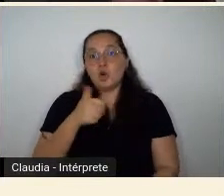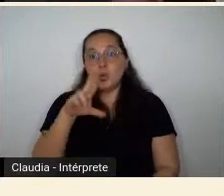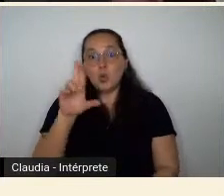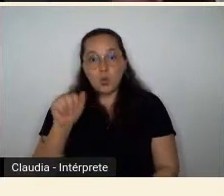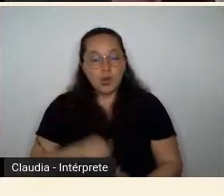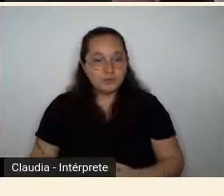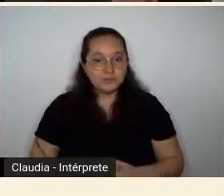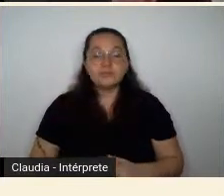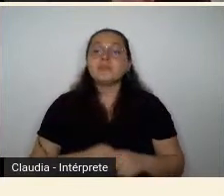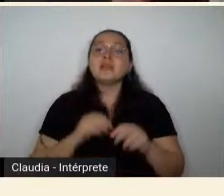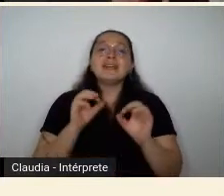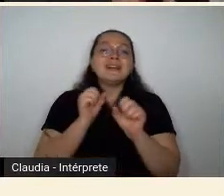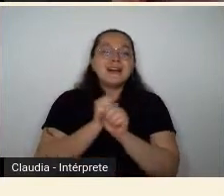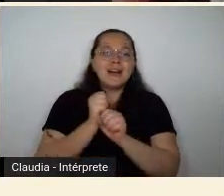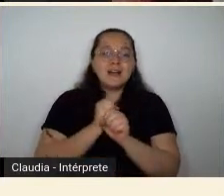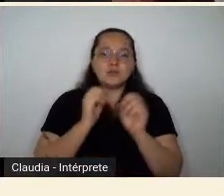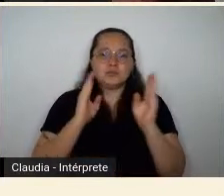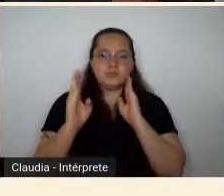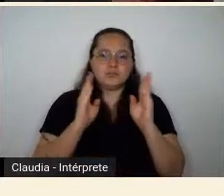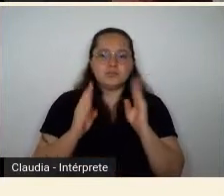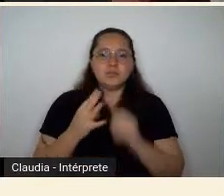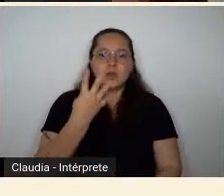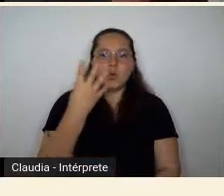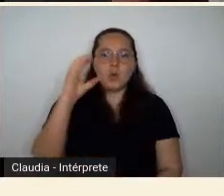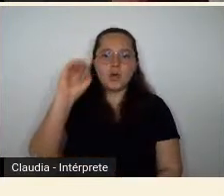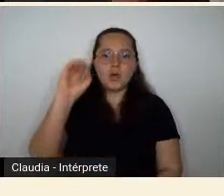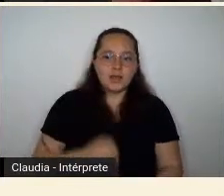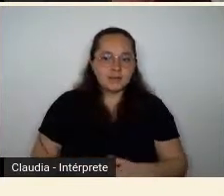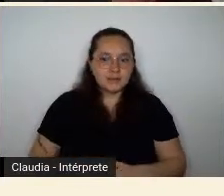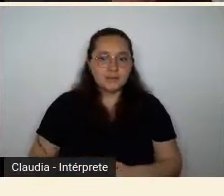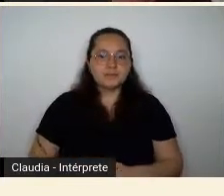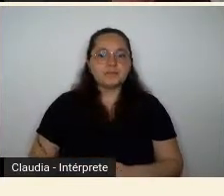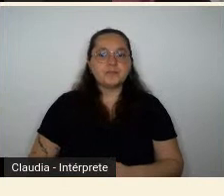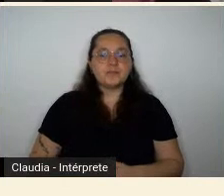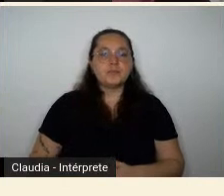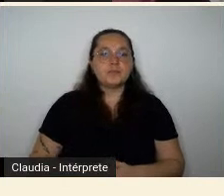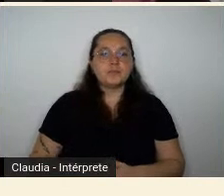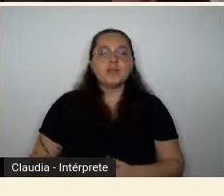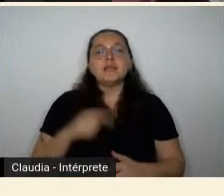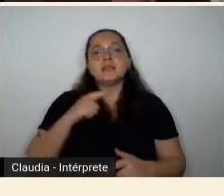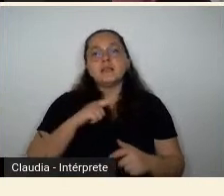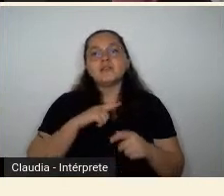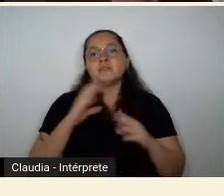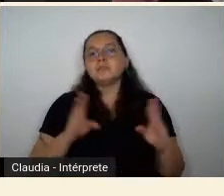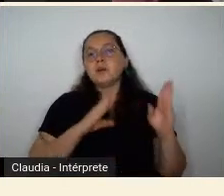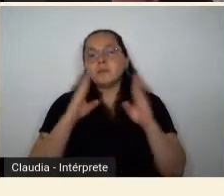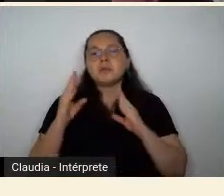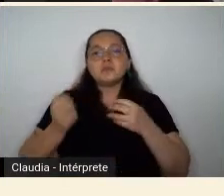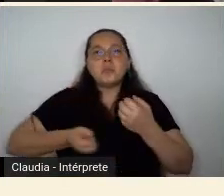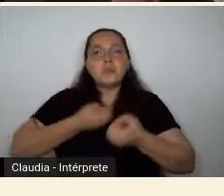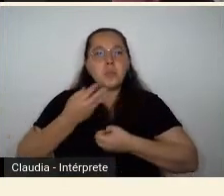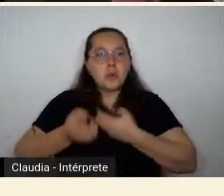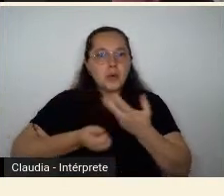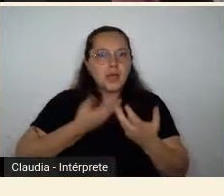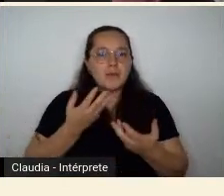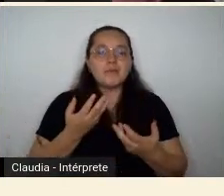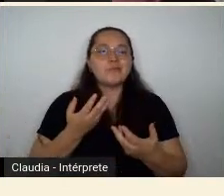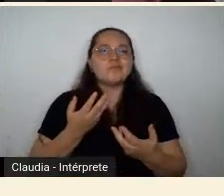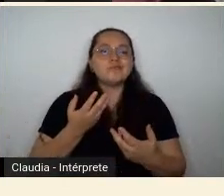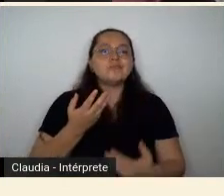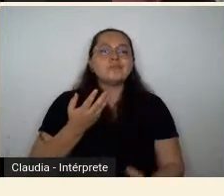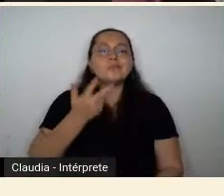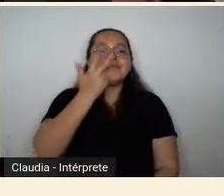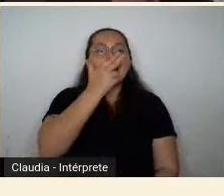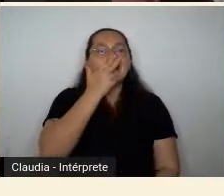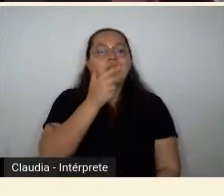ela estava ali, as obras estavam, a maior parte com ela, uma parte grande com ela, e que não houve interesse, elas não